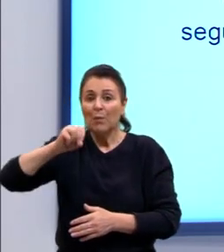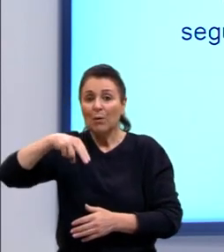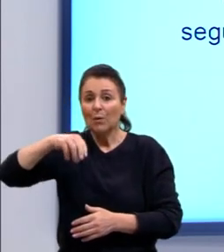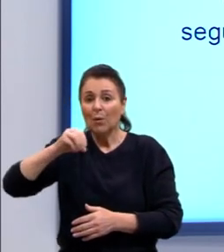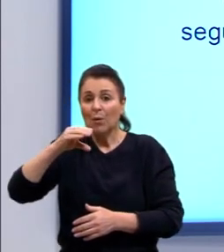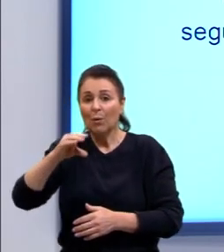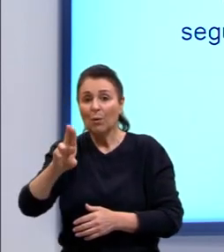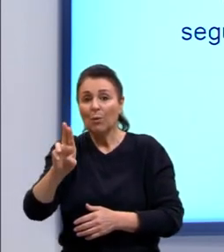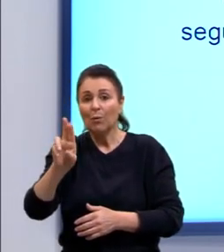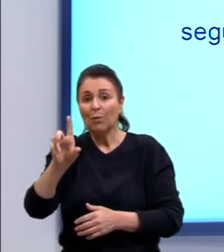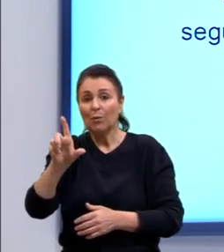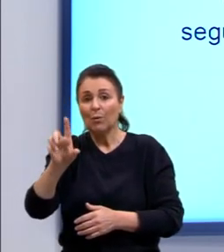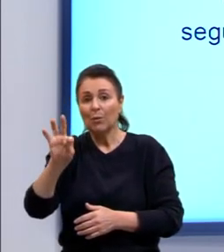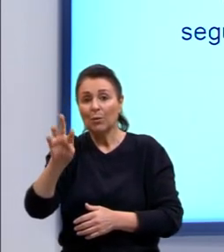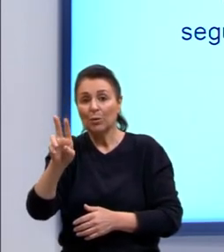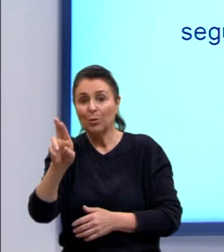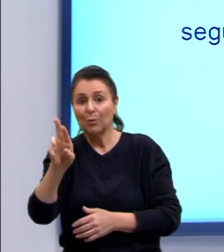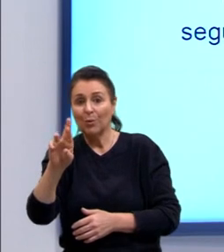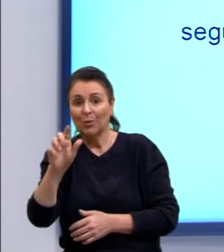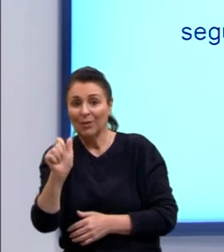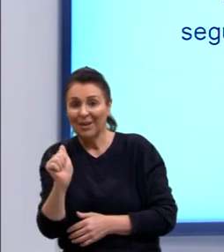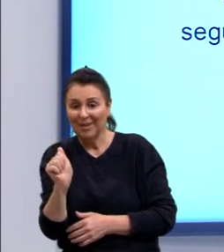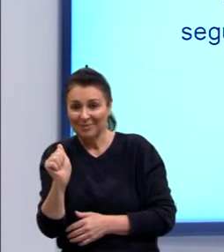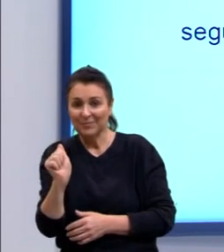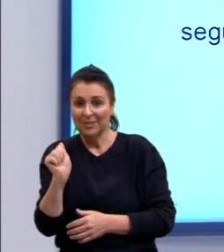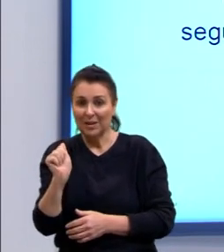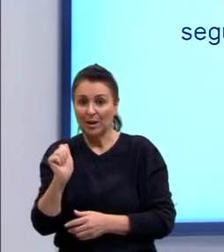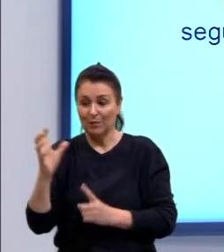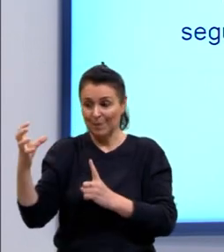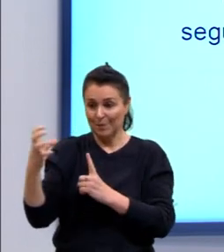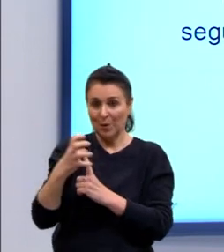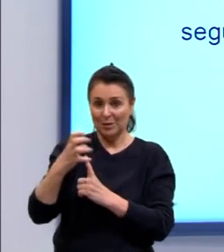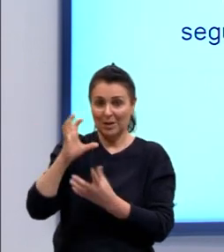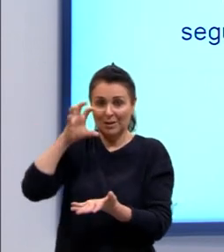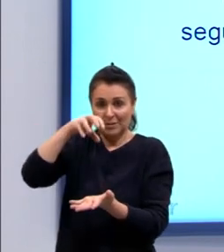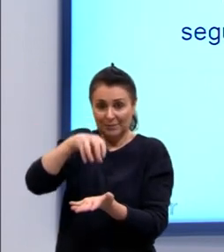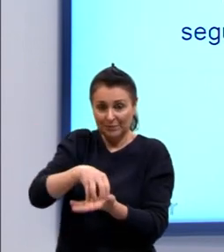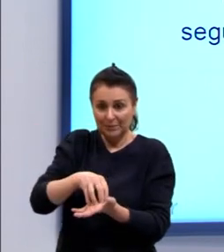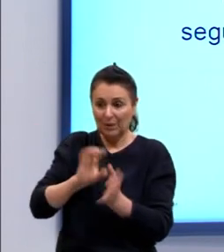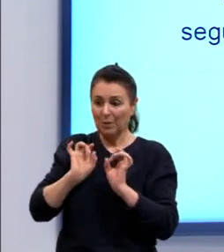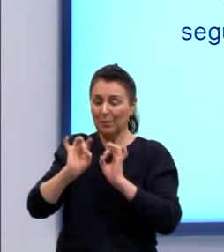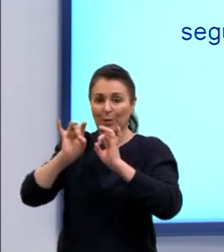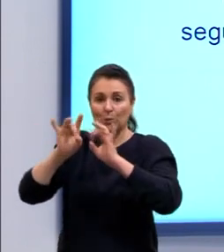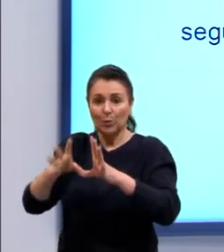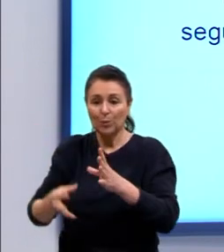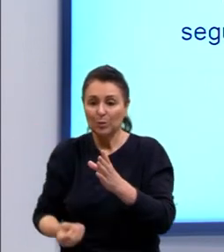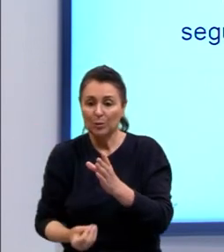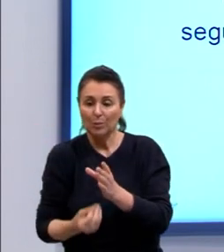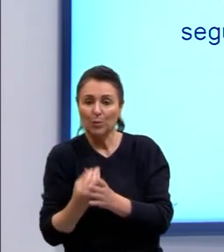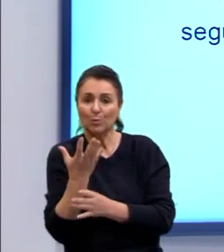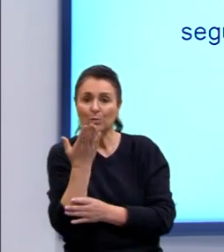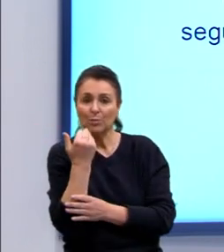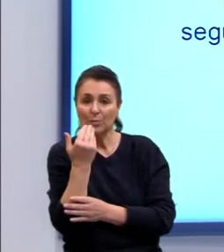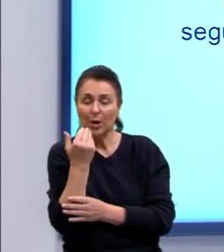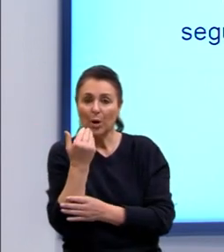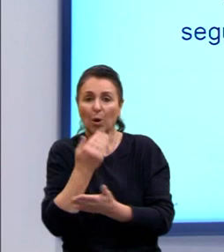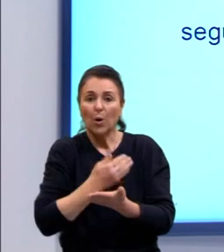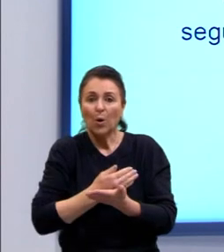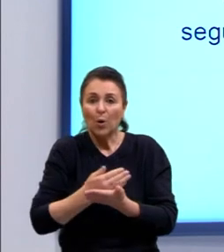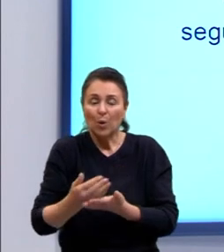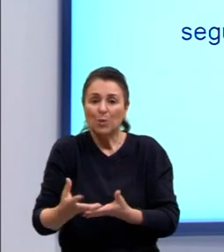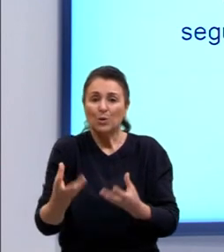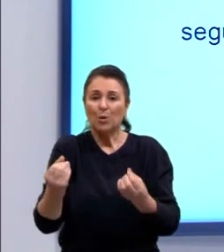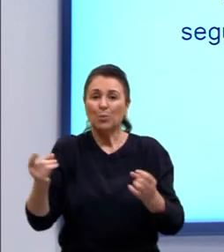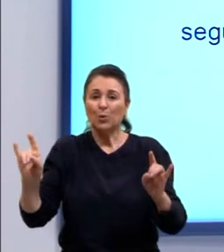pelo colonialismo. O trabalho forçado e o abandono da produção alimentar provocaram muita desnutrição,